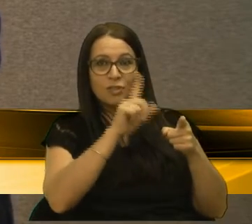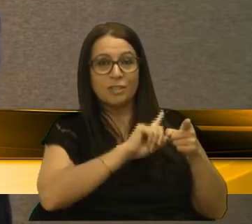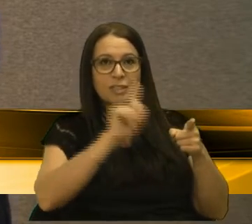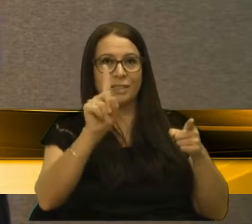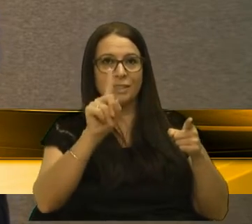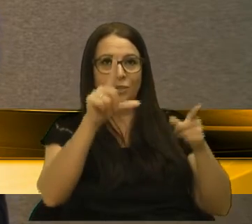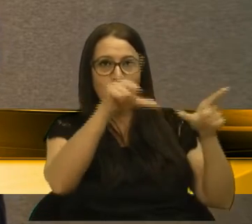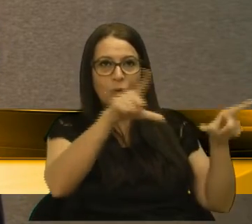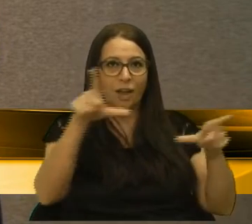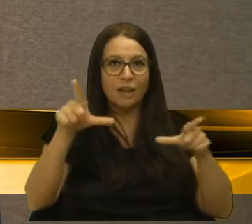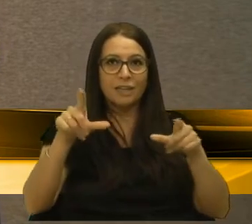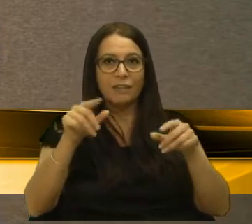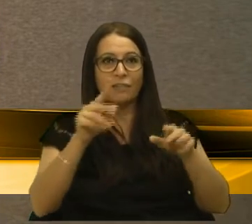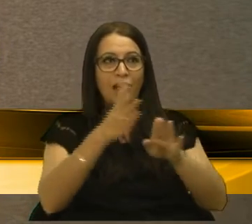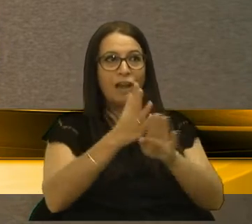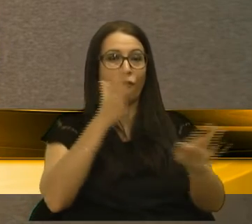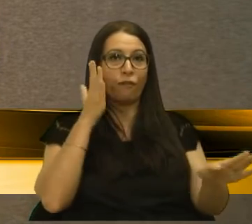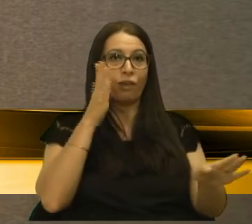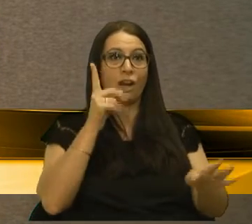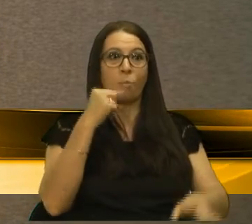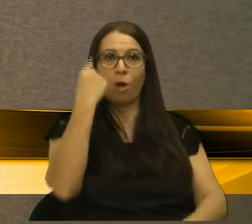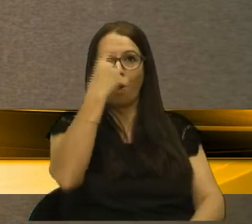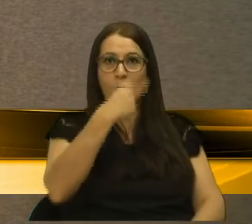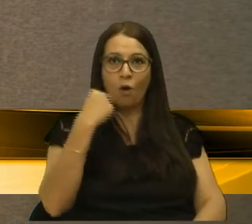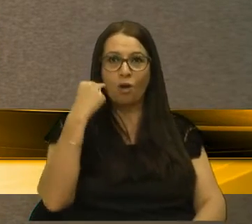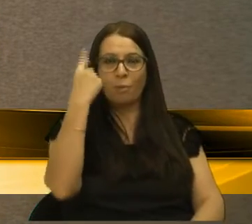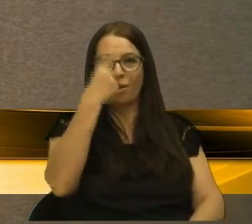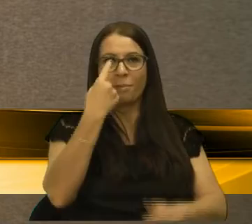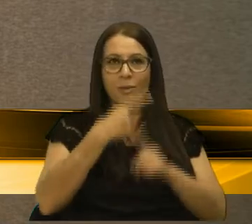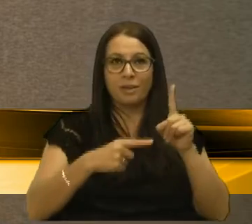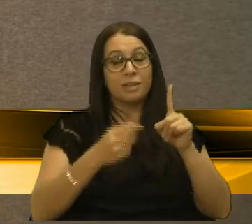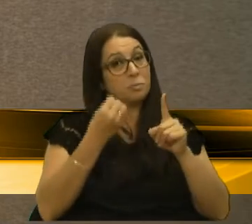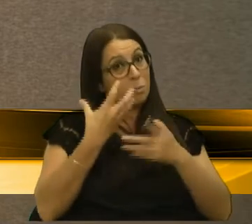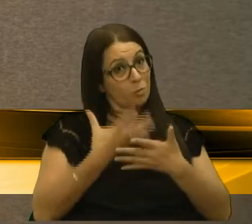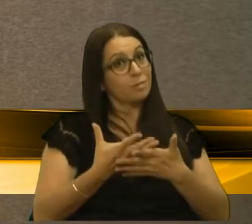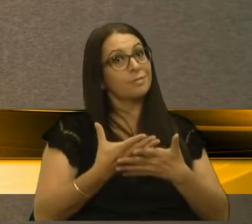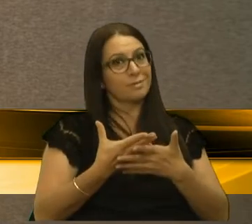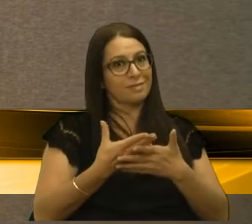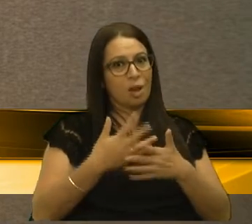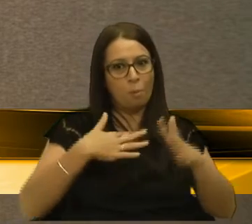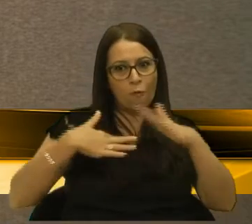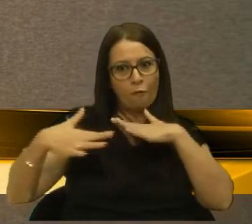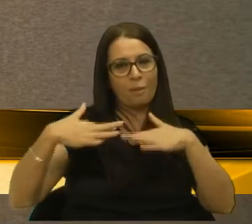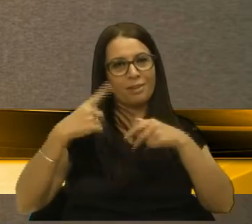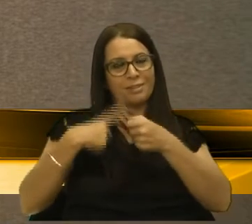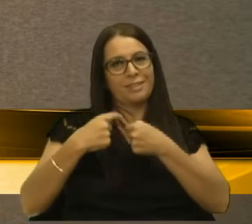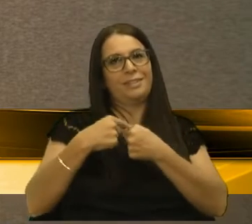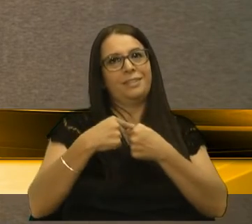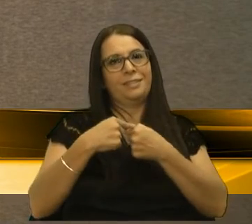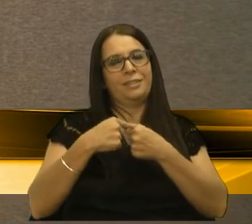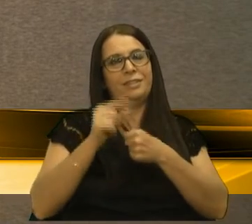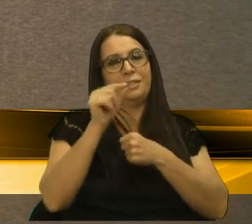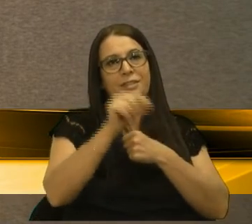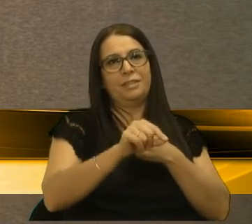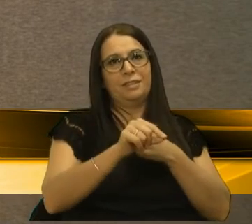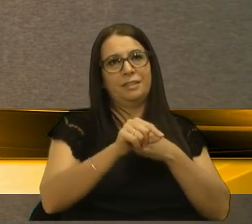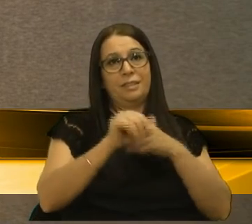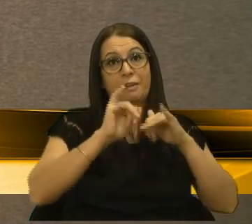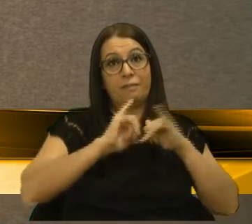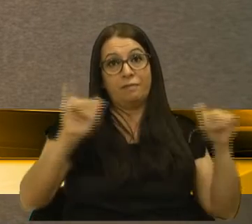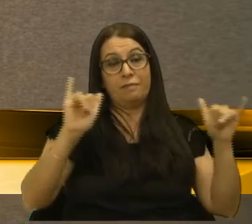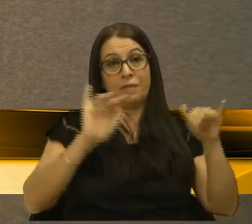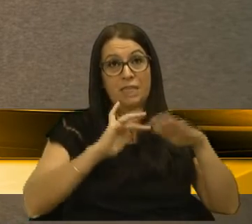galeterias, teve que ficar na fila por uma hora, uma hora e meia. Então, isso é bom. Movimenta a nossa cidade, coloque ela na mídia,